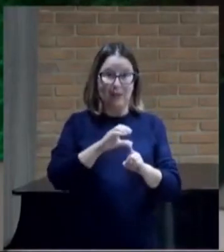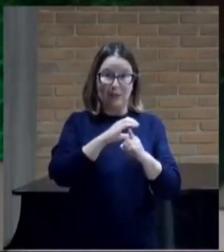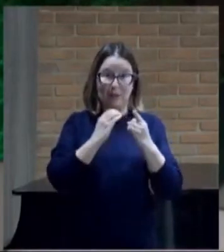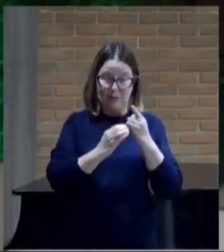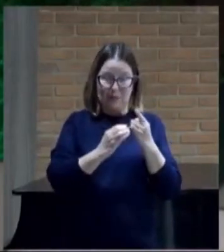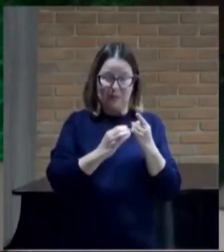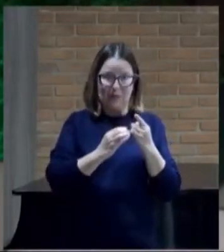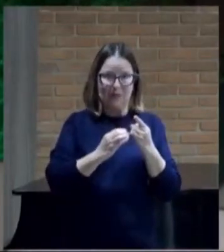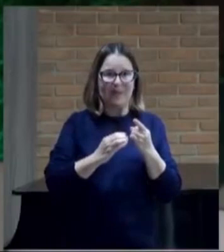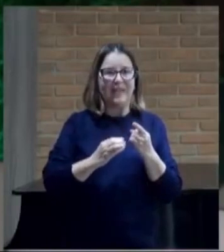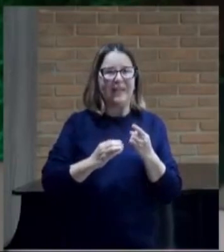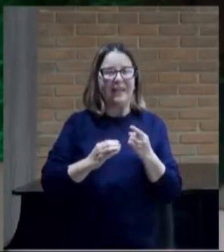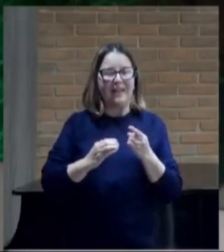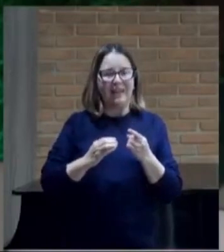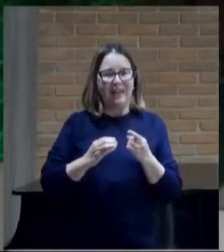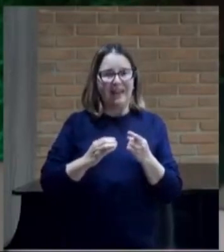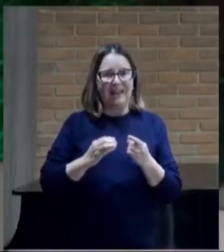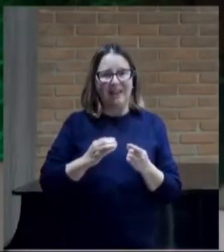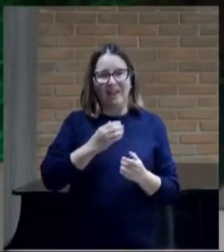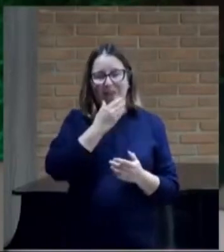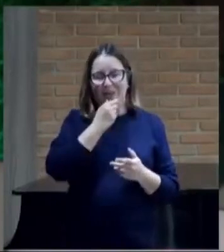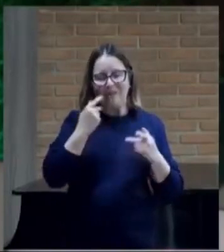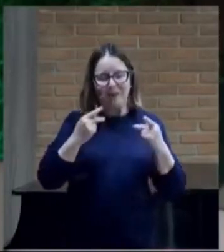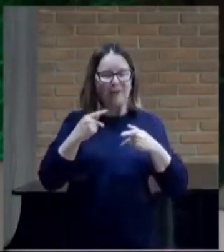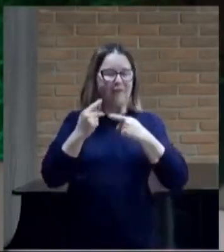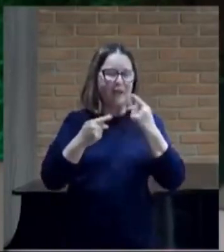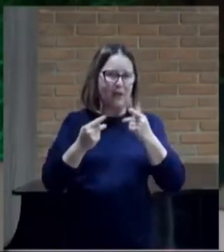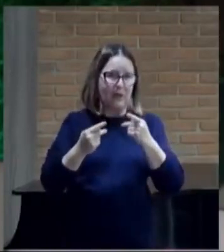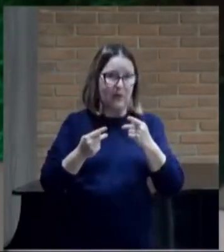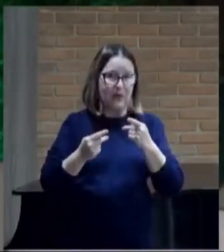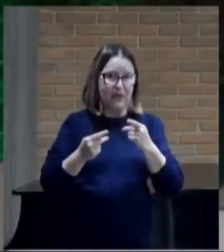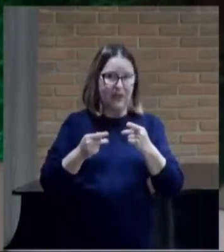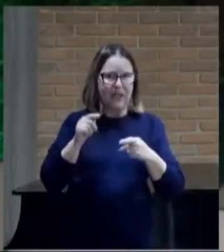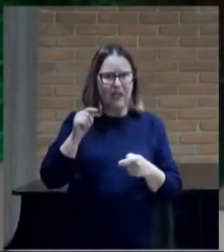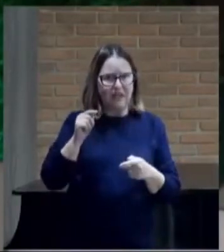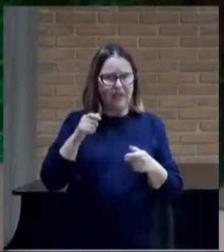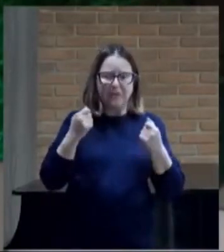você não quer ora você está com problema ora